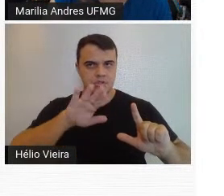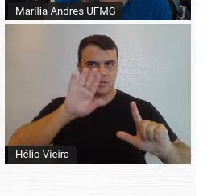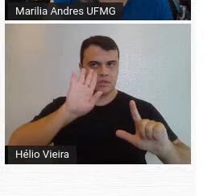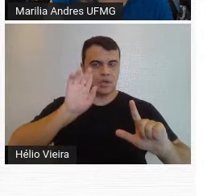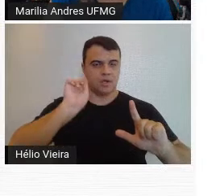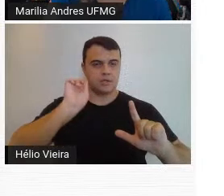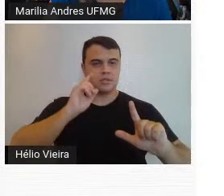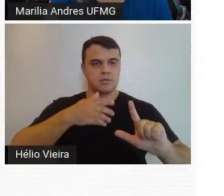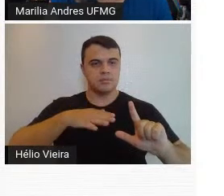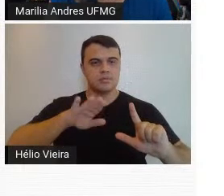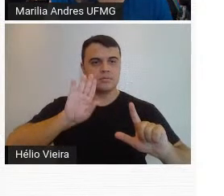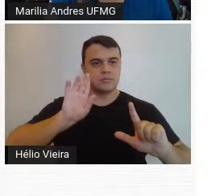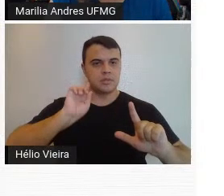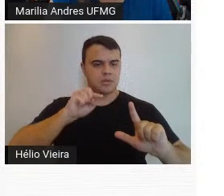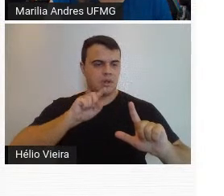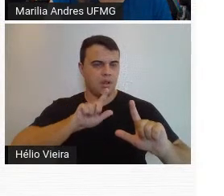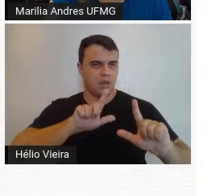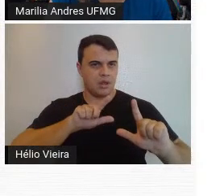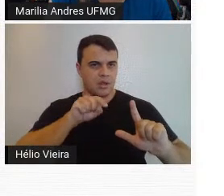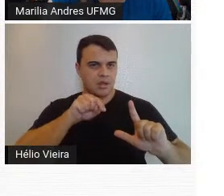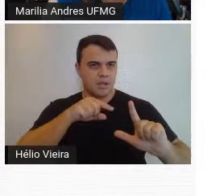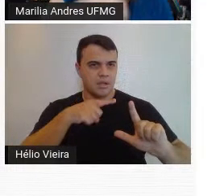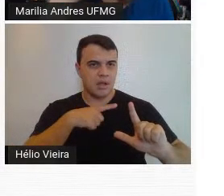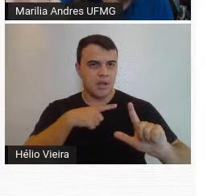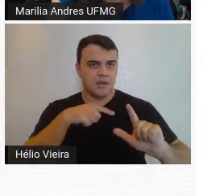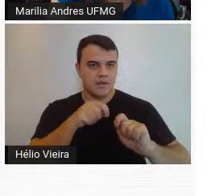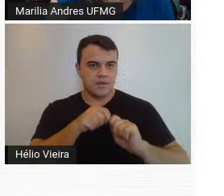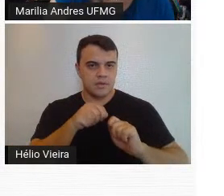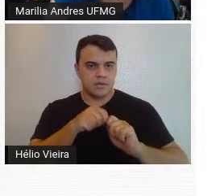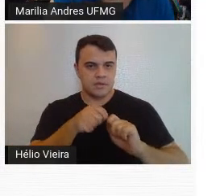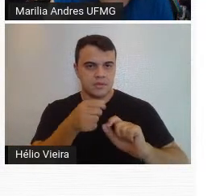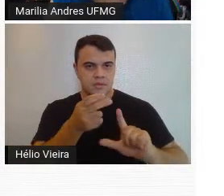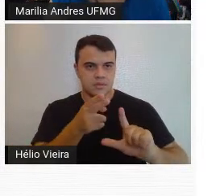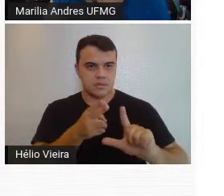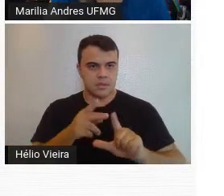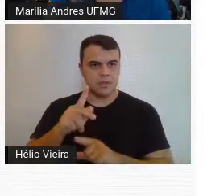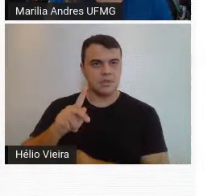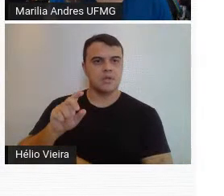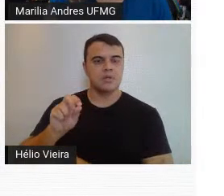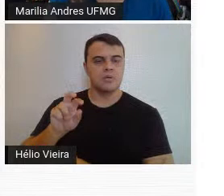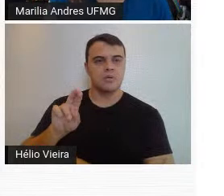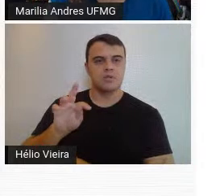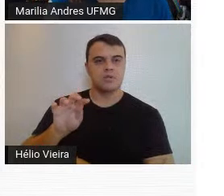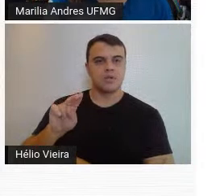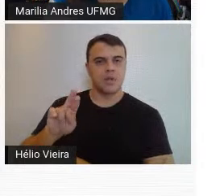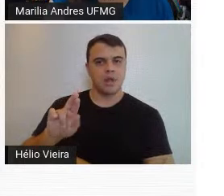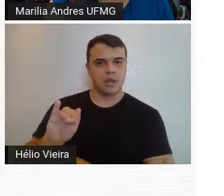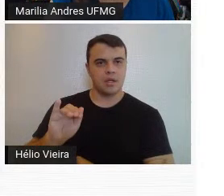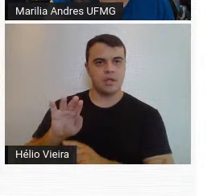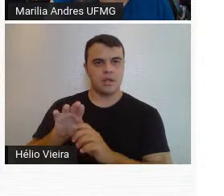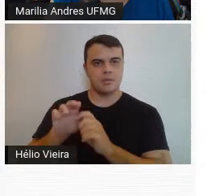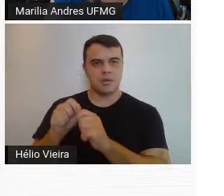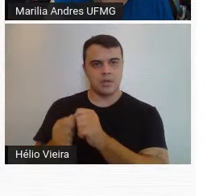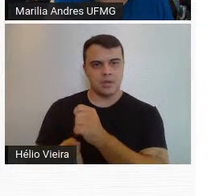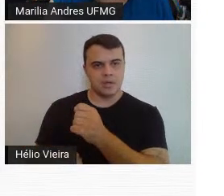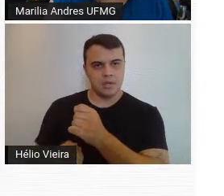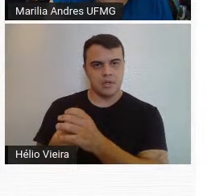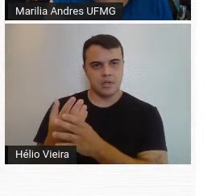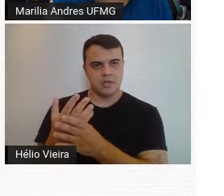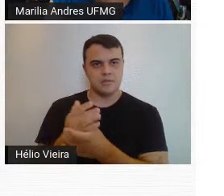da igrejinha, um azulejo desenhado por Portinari e realizado pelo